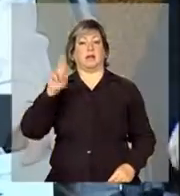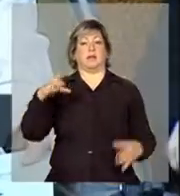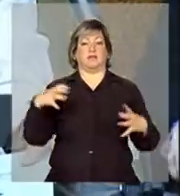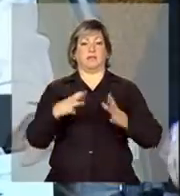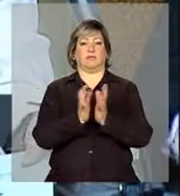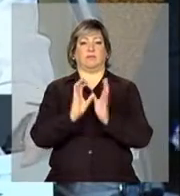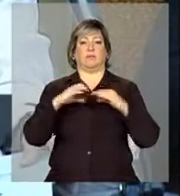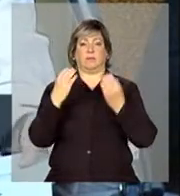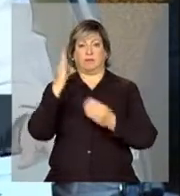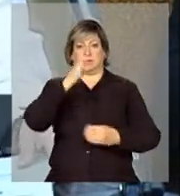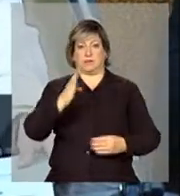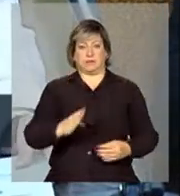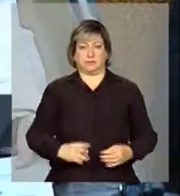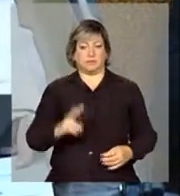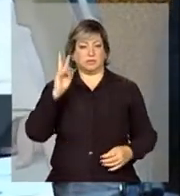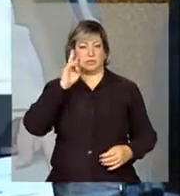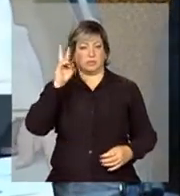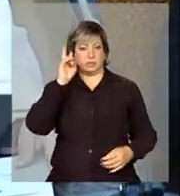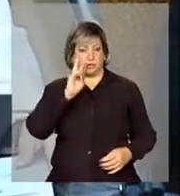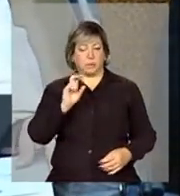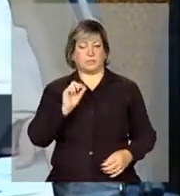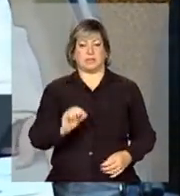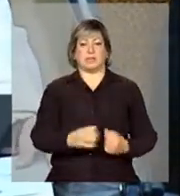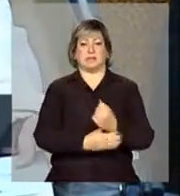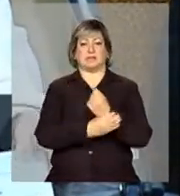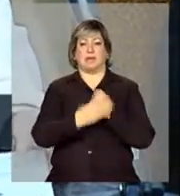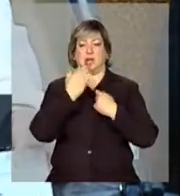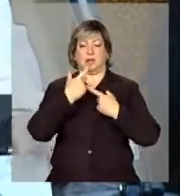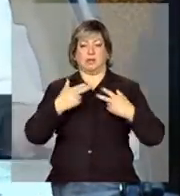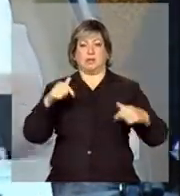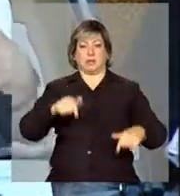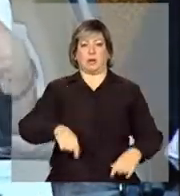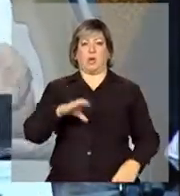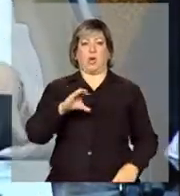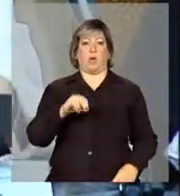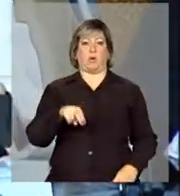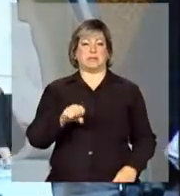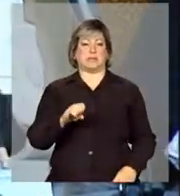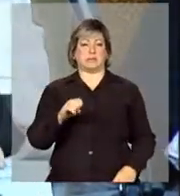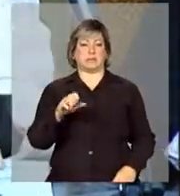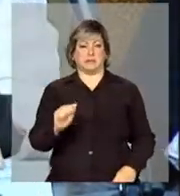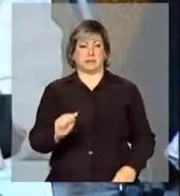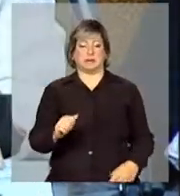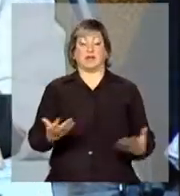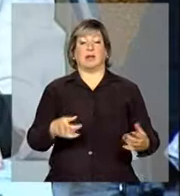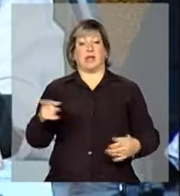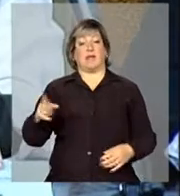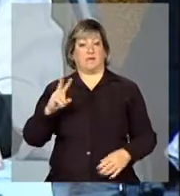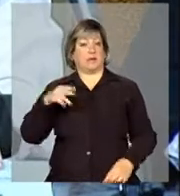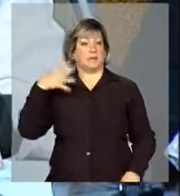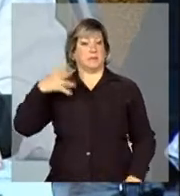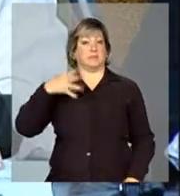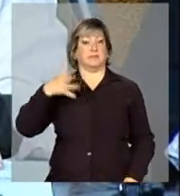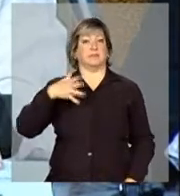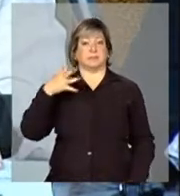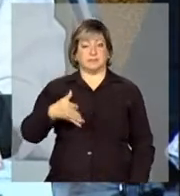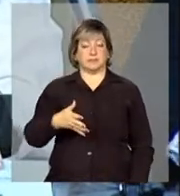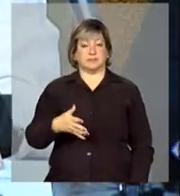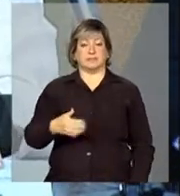Fórum Brasileiro de Soberania e Segurança Alimentar, aqui no Conceia. No momento da sua exposição, ele vai